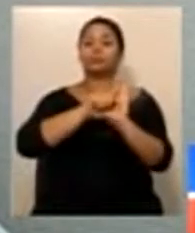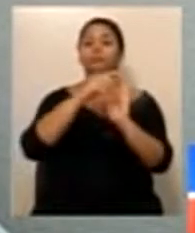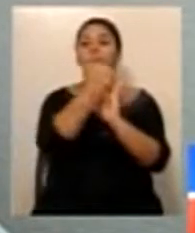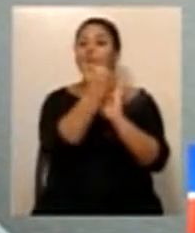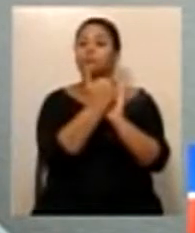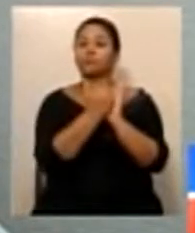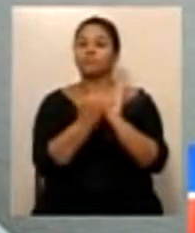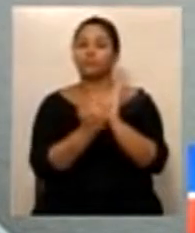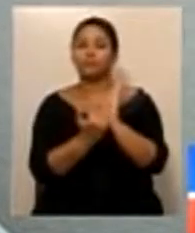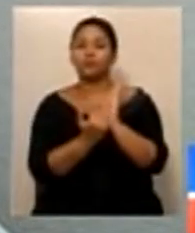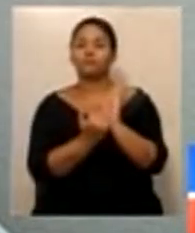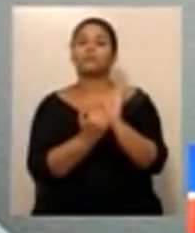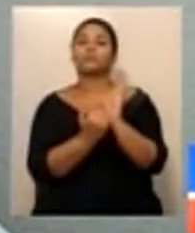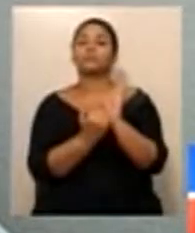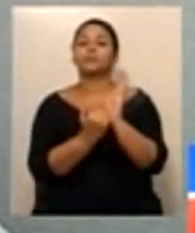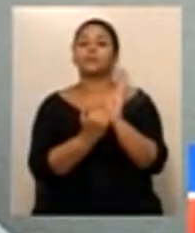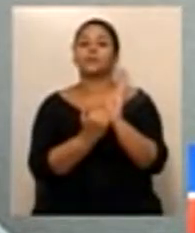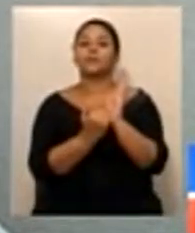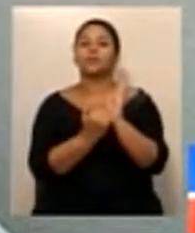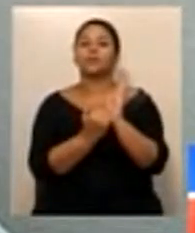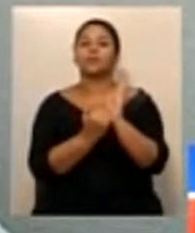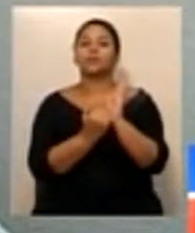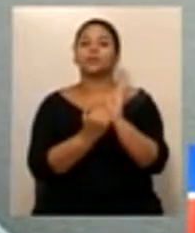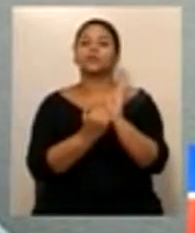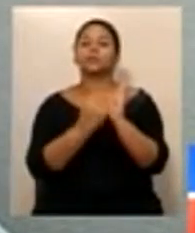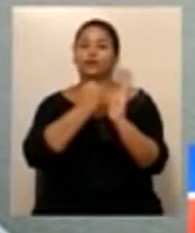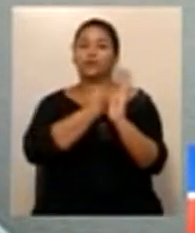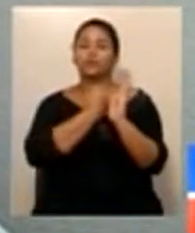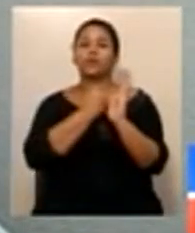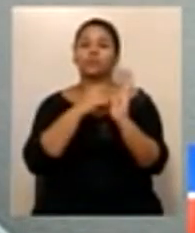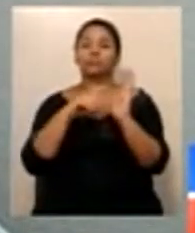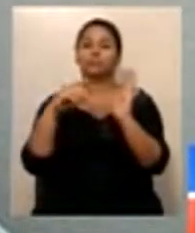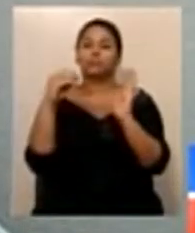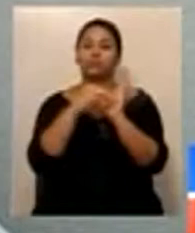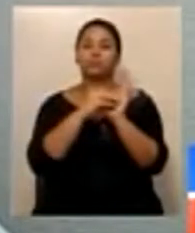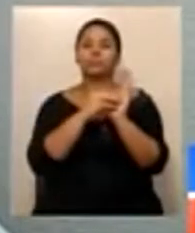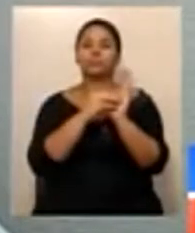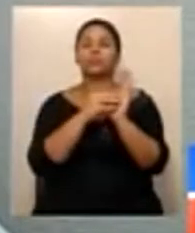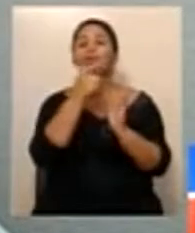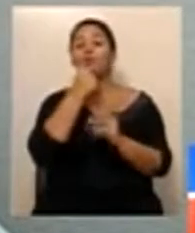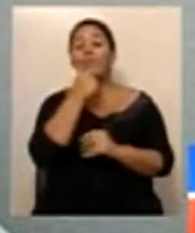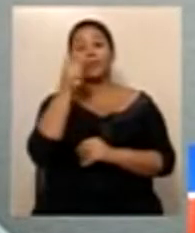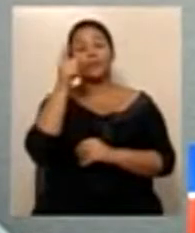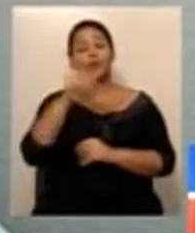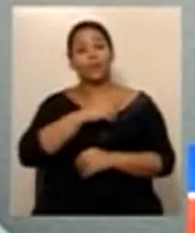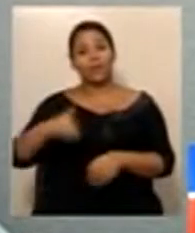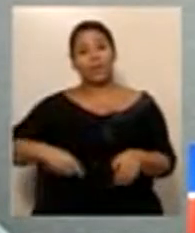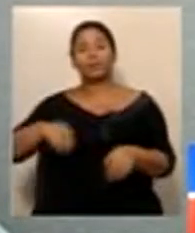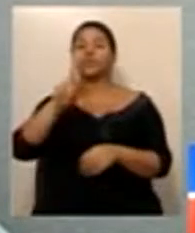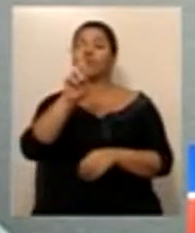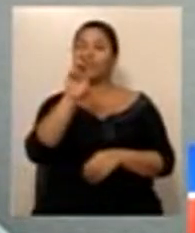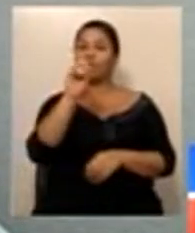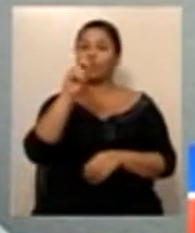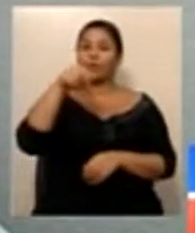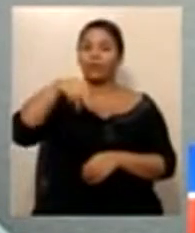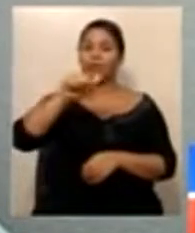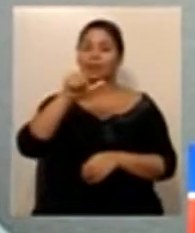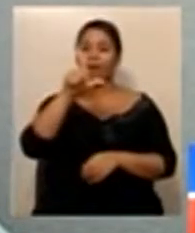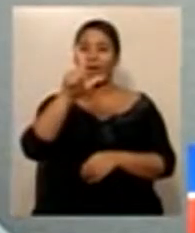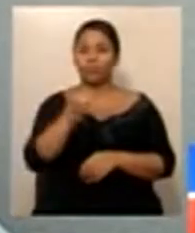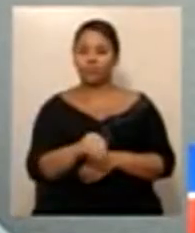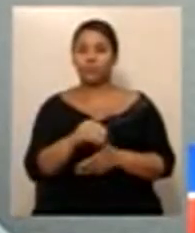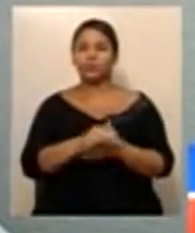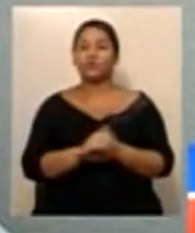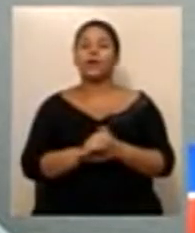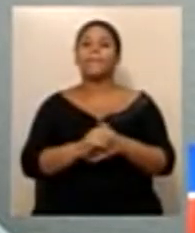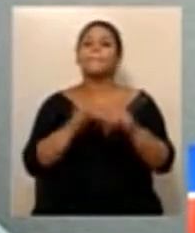Discussão e votação da indicação número 259, barra 2013, de autoria do Deputado Ronaldo Medeiros, Apelo ao Prefeito de Maceió,